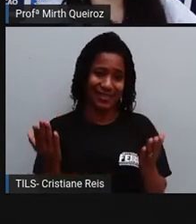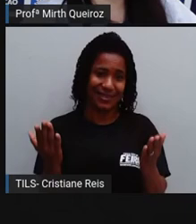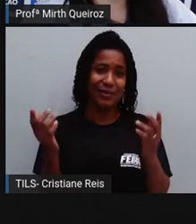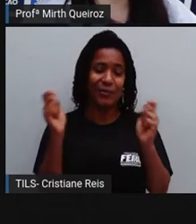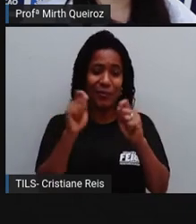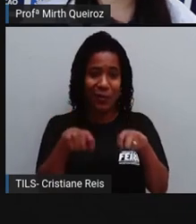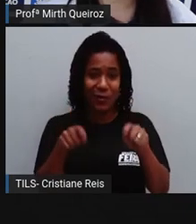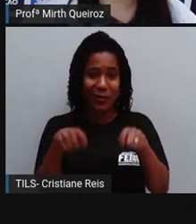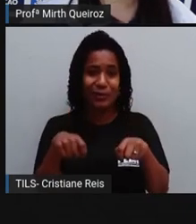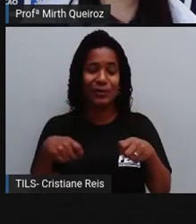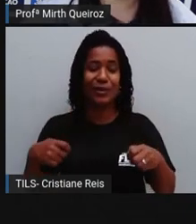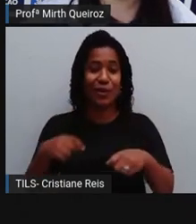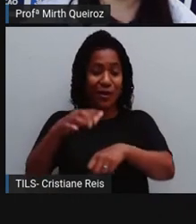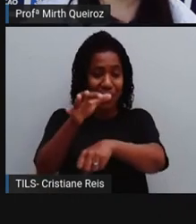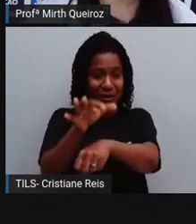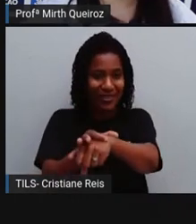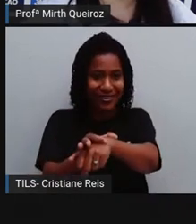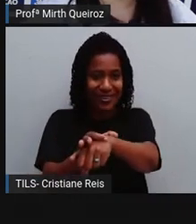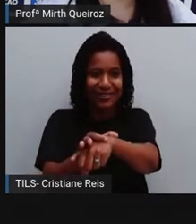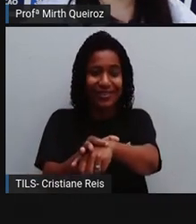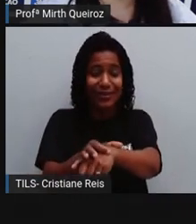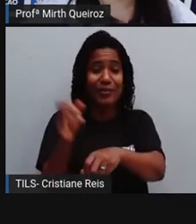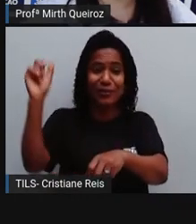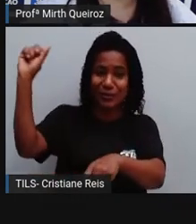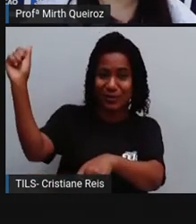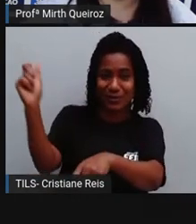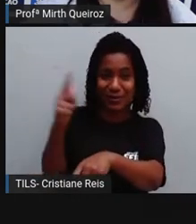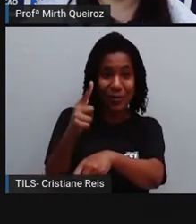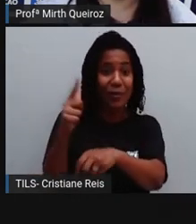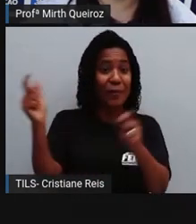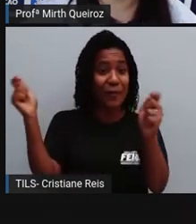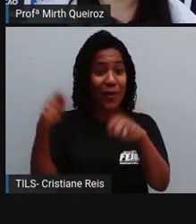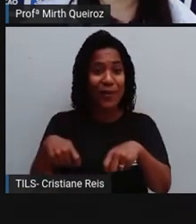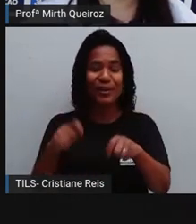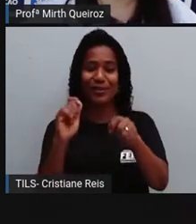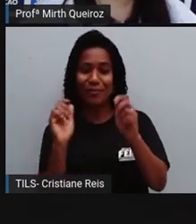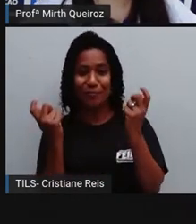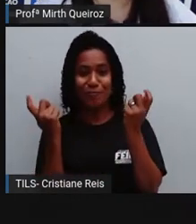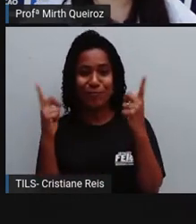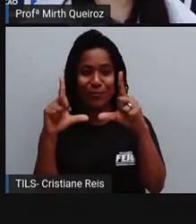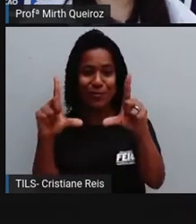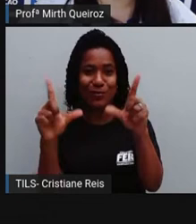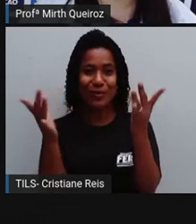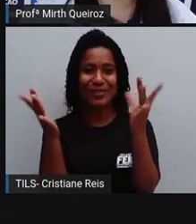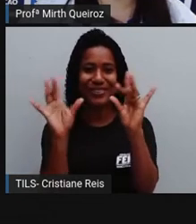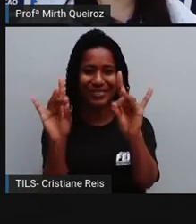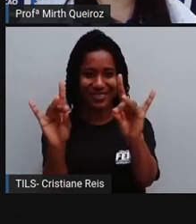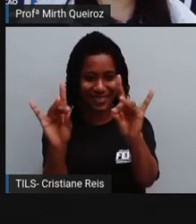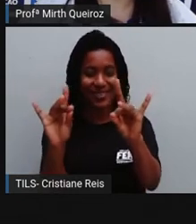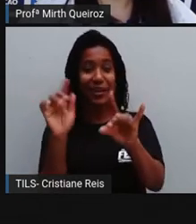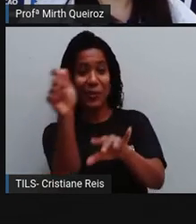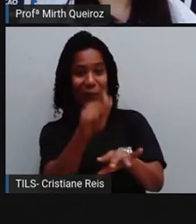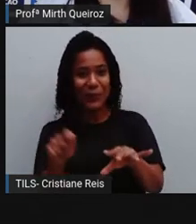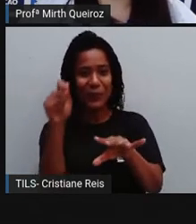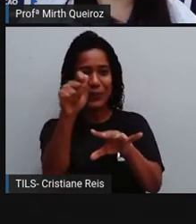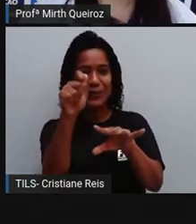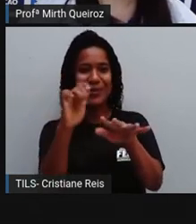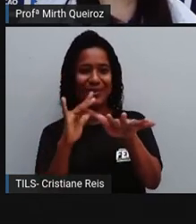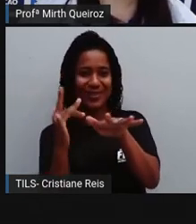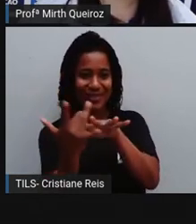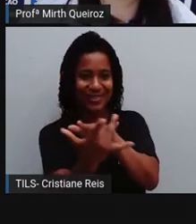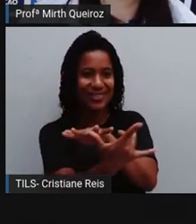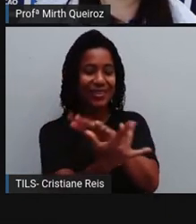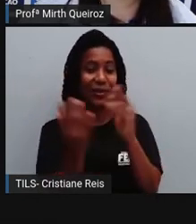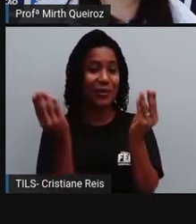Gnomo, né? Que é o relógio do sol. Façam aí, poste nas redes sociais e marque a gente que a gente quer ver